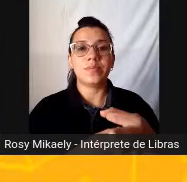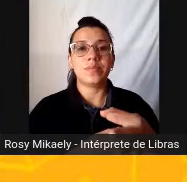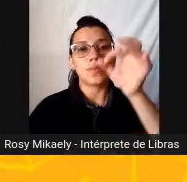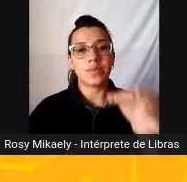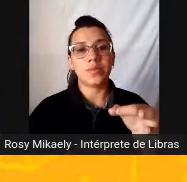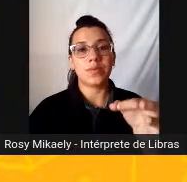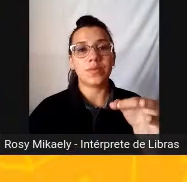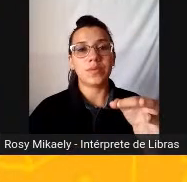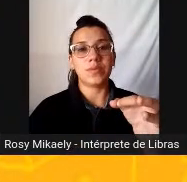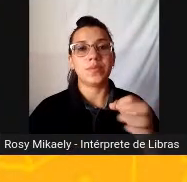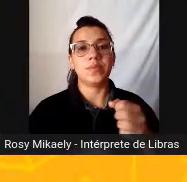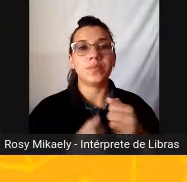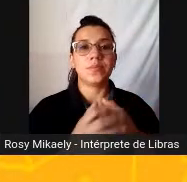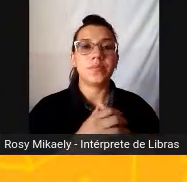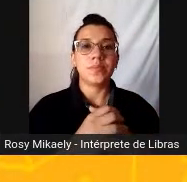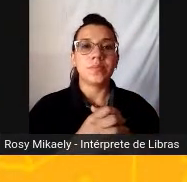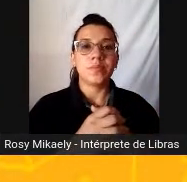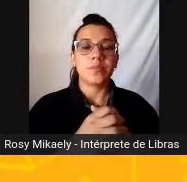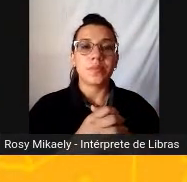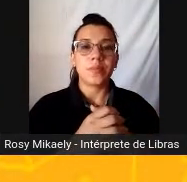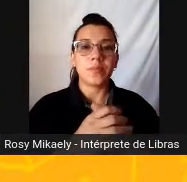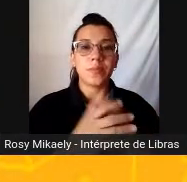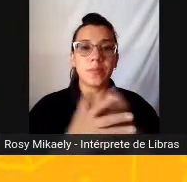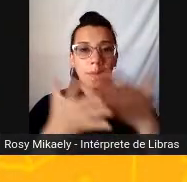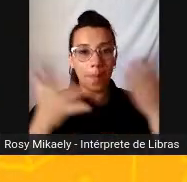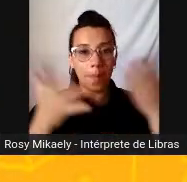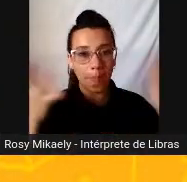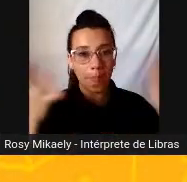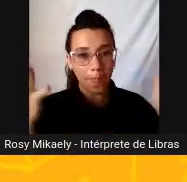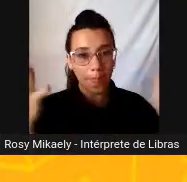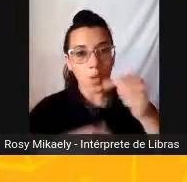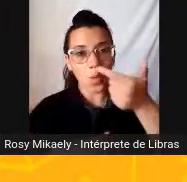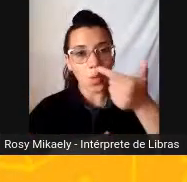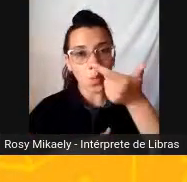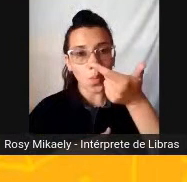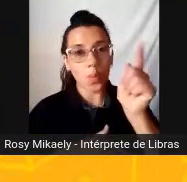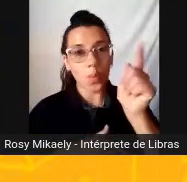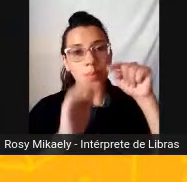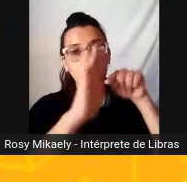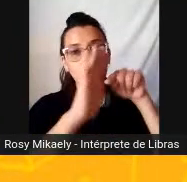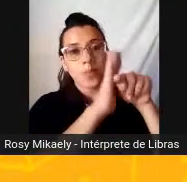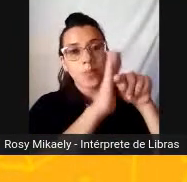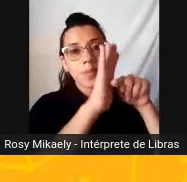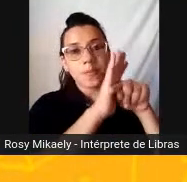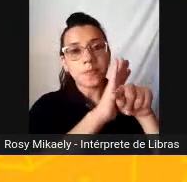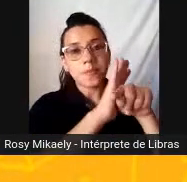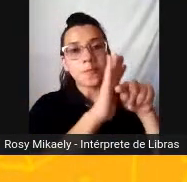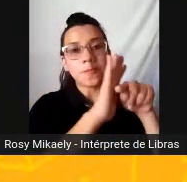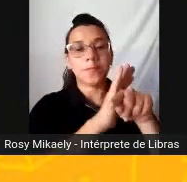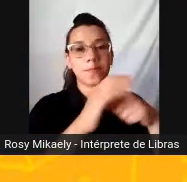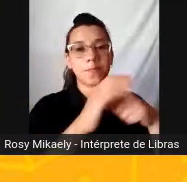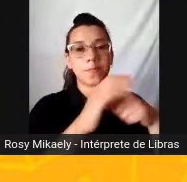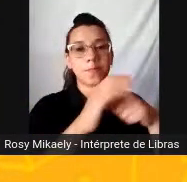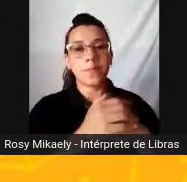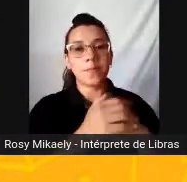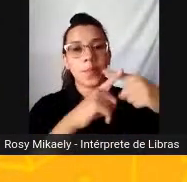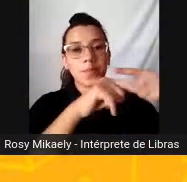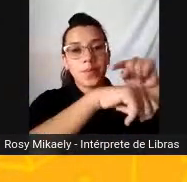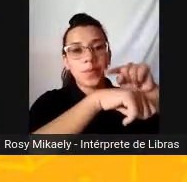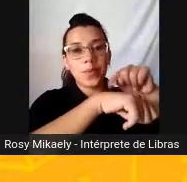tempo Que o tempo Voa, né gente? Viram que é a letra D, né? A letra D Bacana